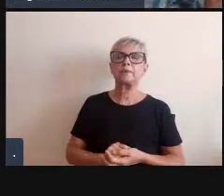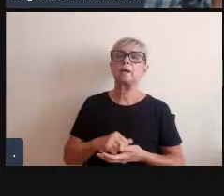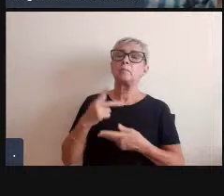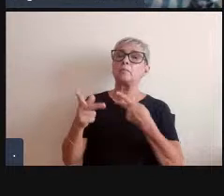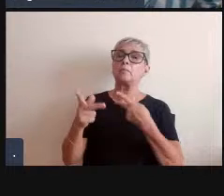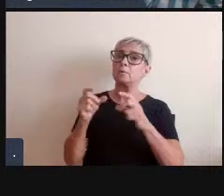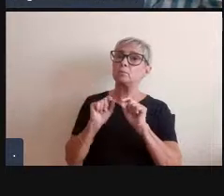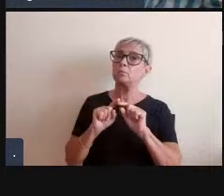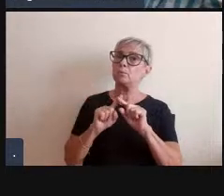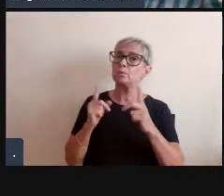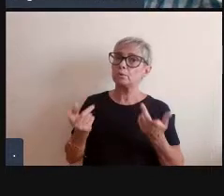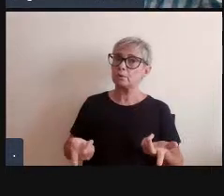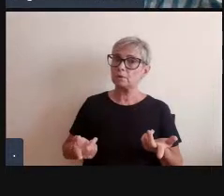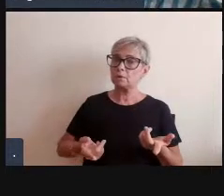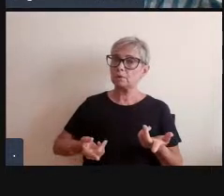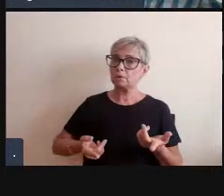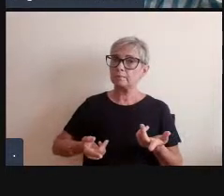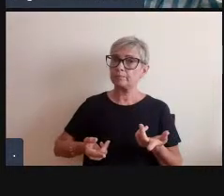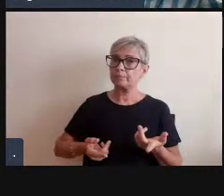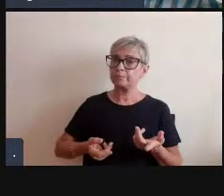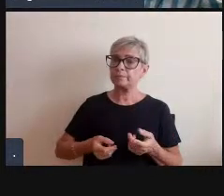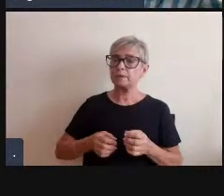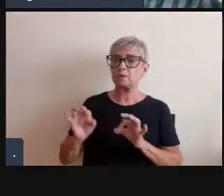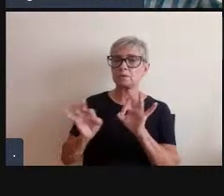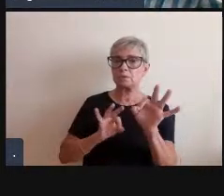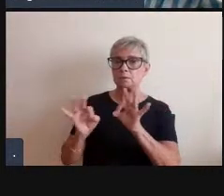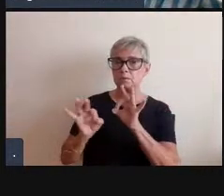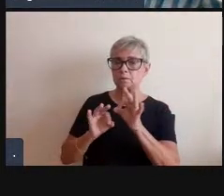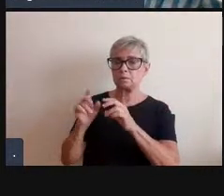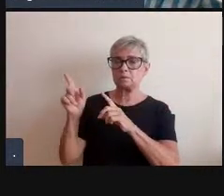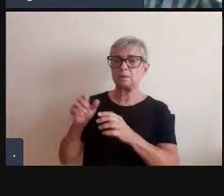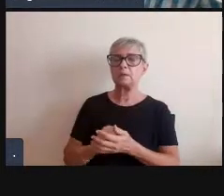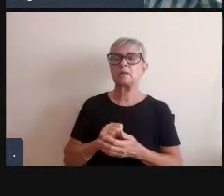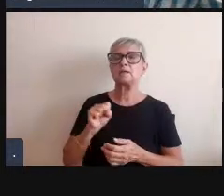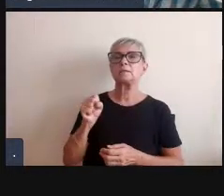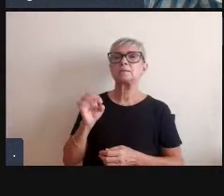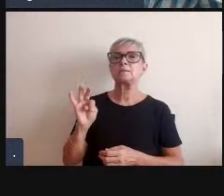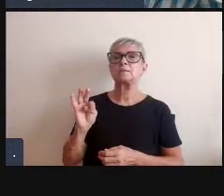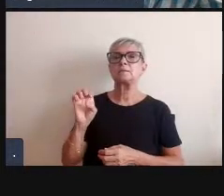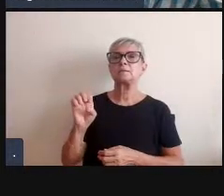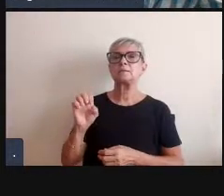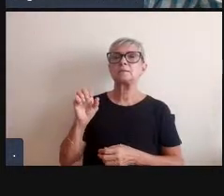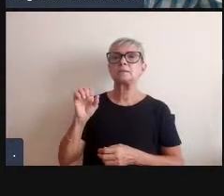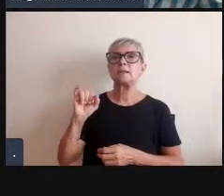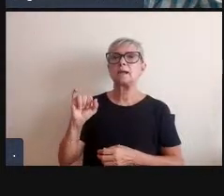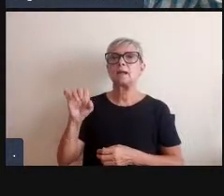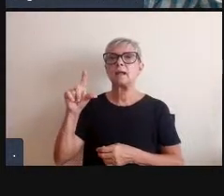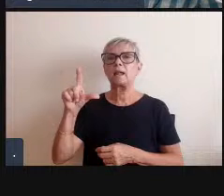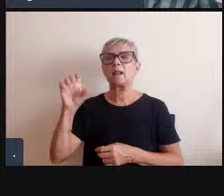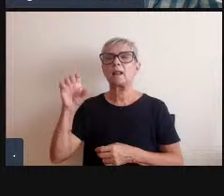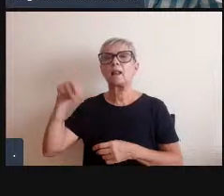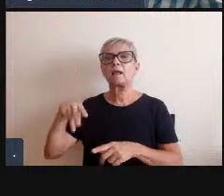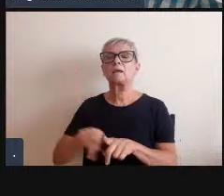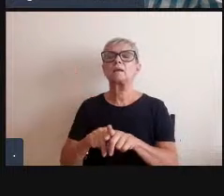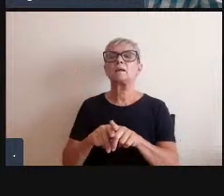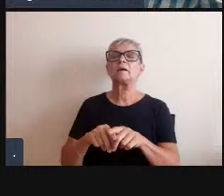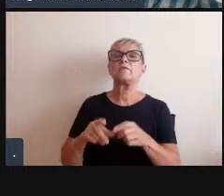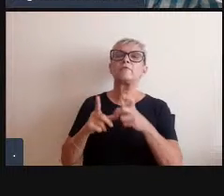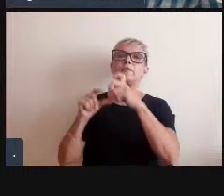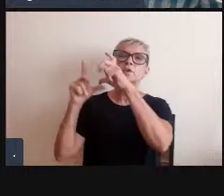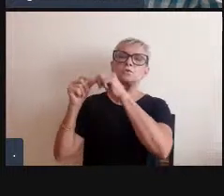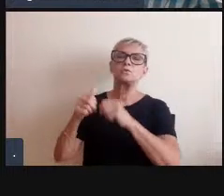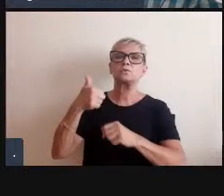o curador o Eduardo Steichen ele viajou por mais ou menos 19 países em